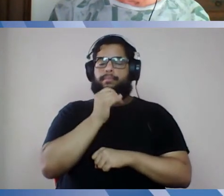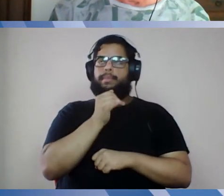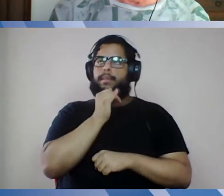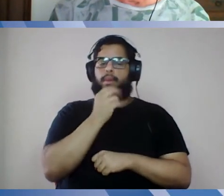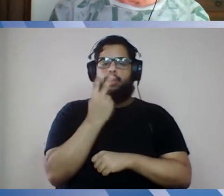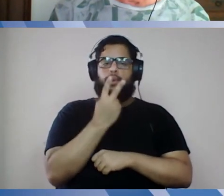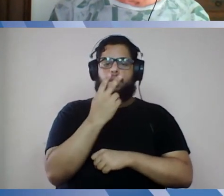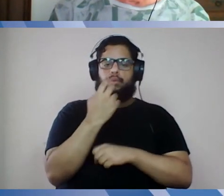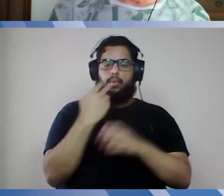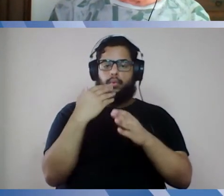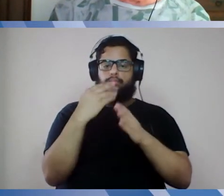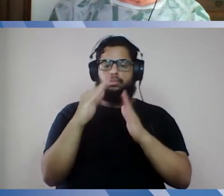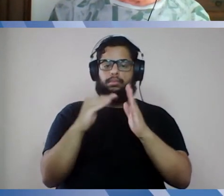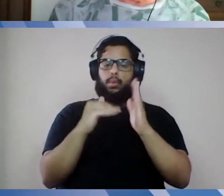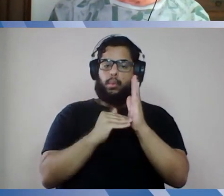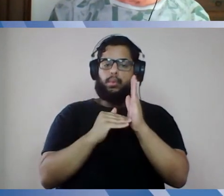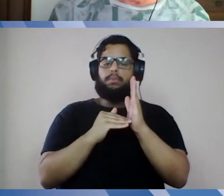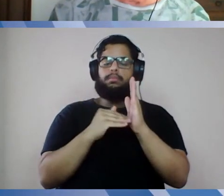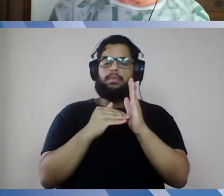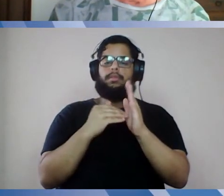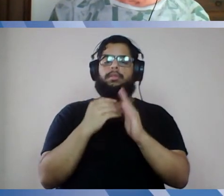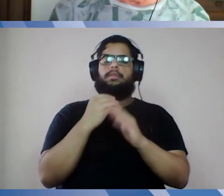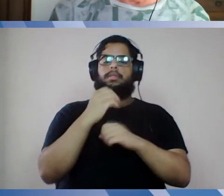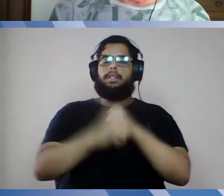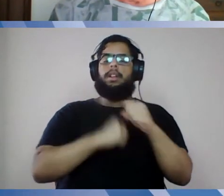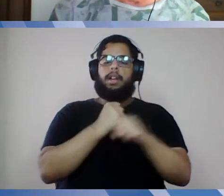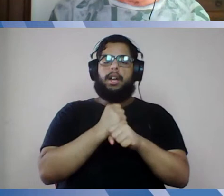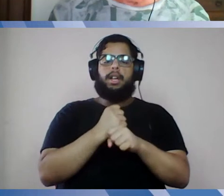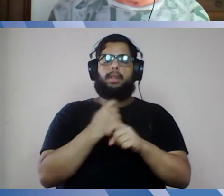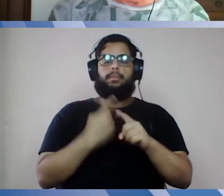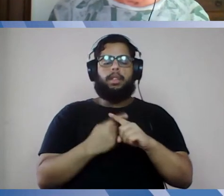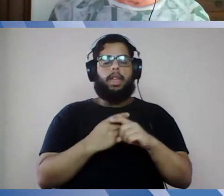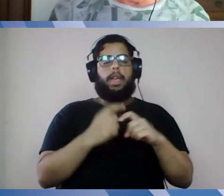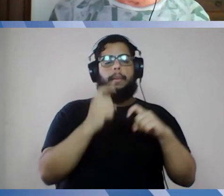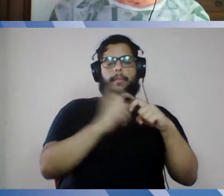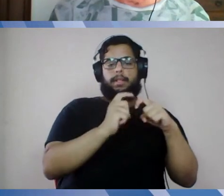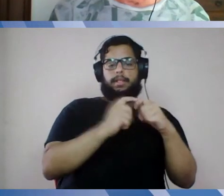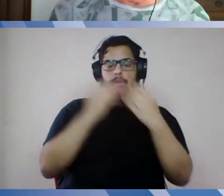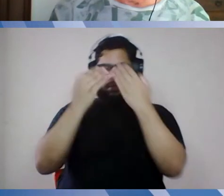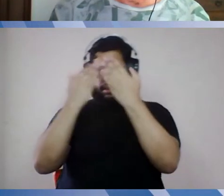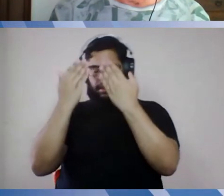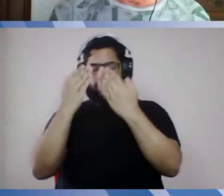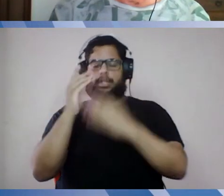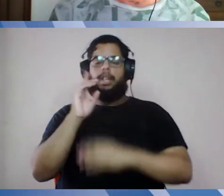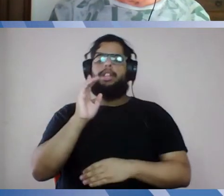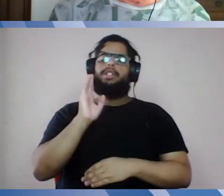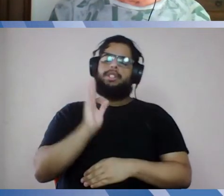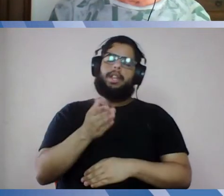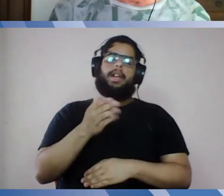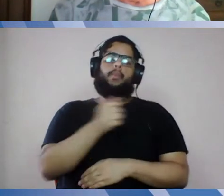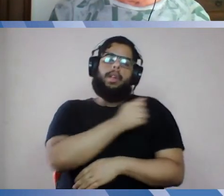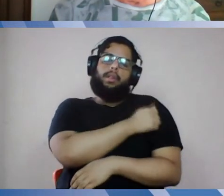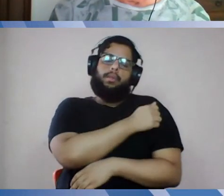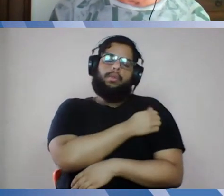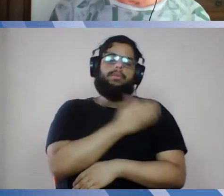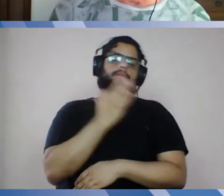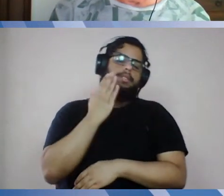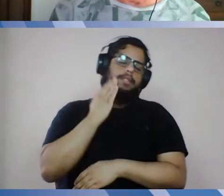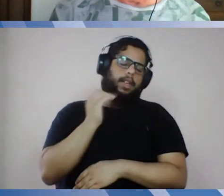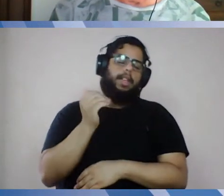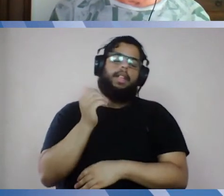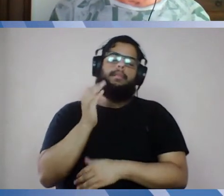Porque Medicina e Psicologia tem essa característica, nos dois últimos anos, são profissionais que já fizeram e podem